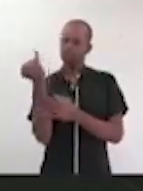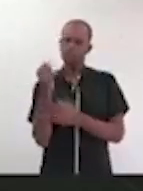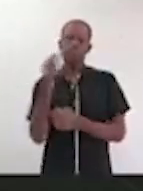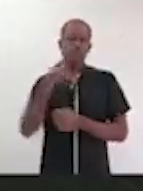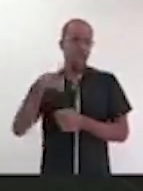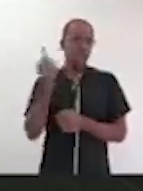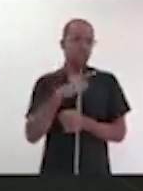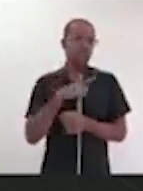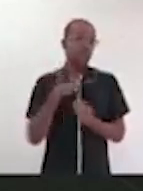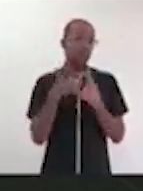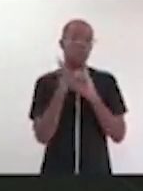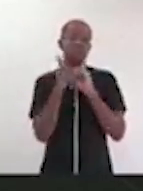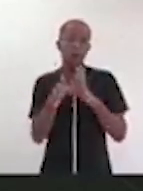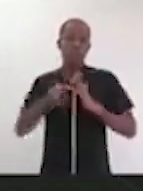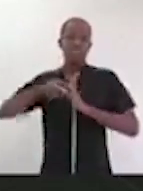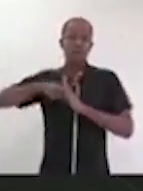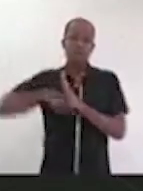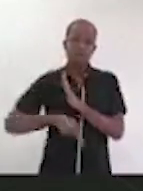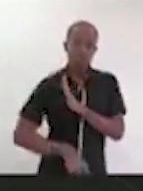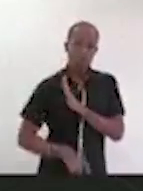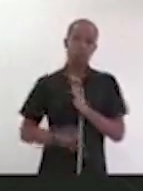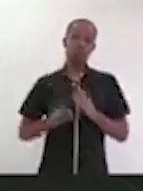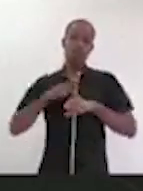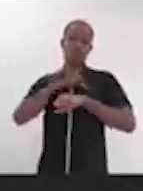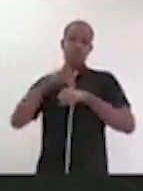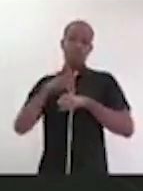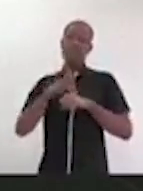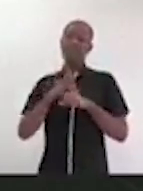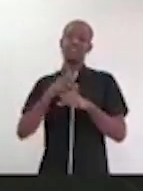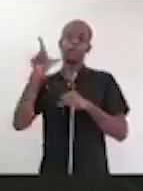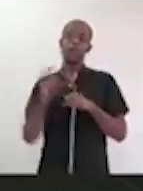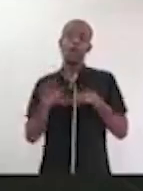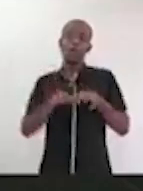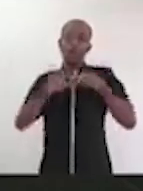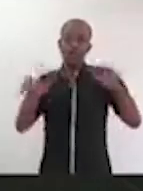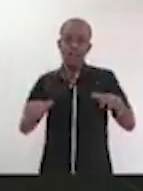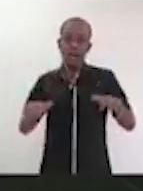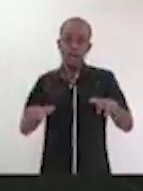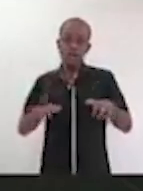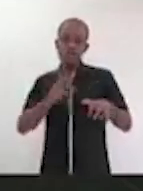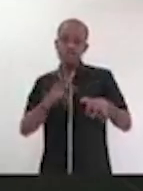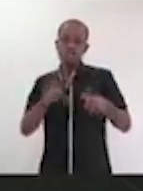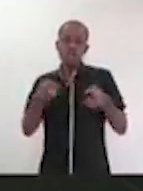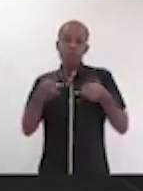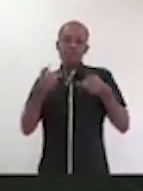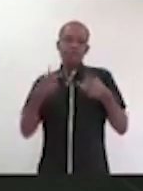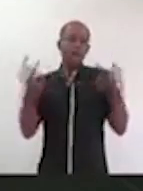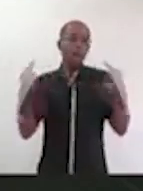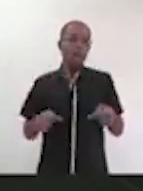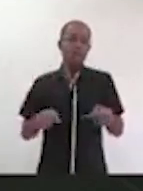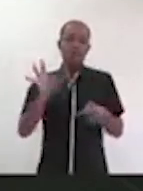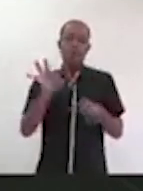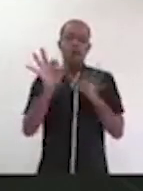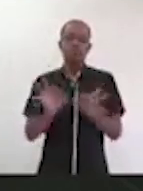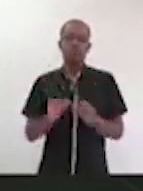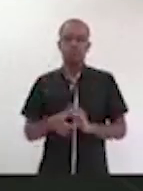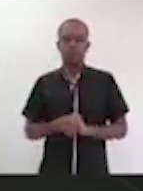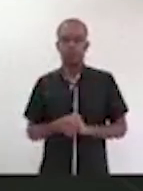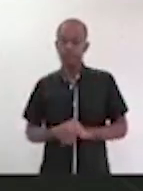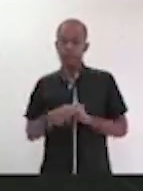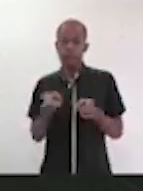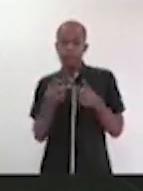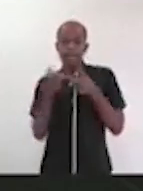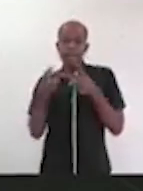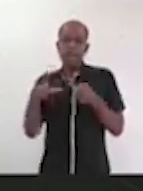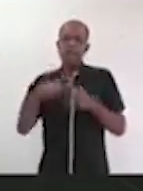democracia mais profunda em um país menos polarizado quando as pessoas sentirem que a competição é justa, quando elas sentirem que elas têm acesso